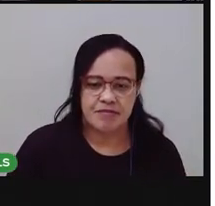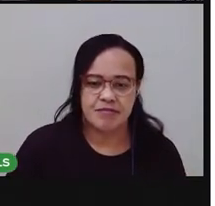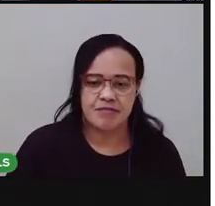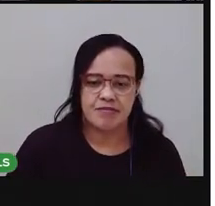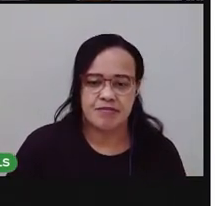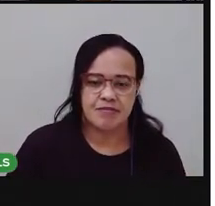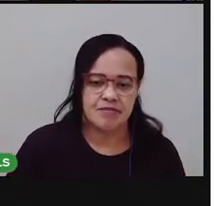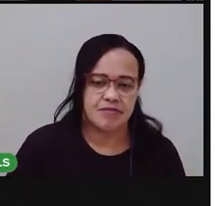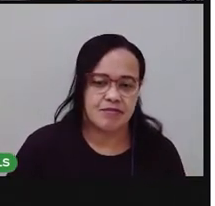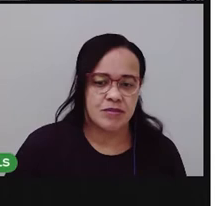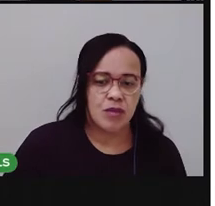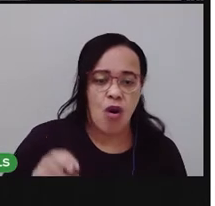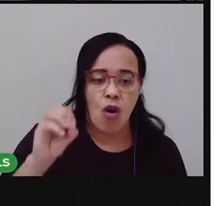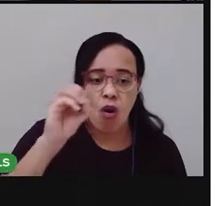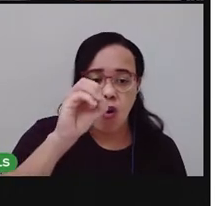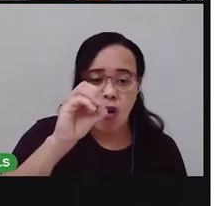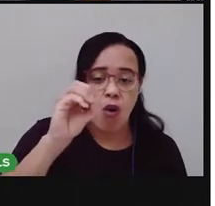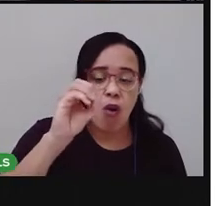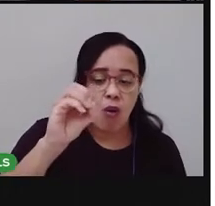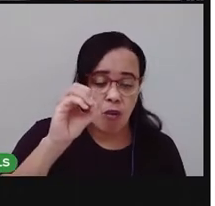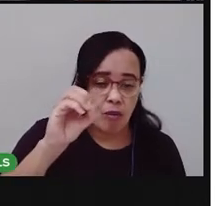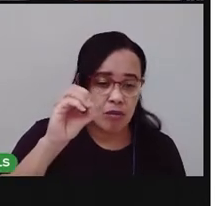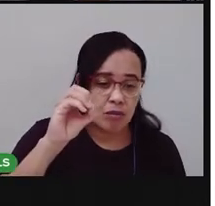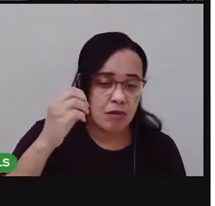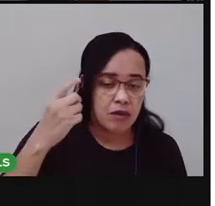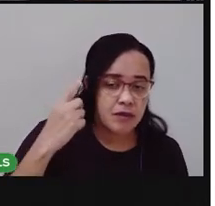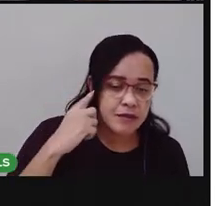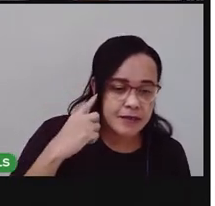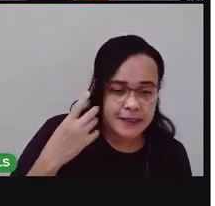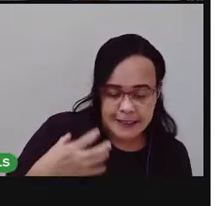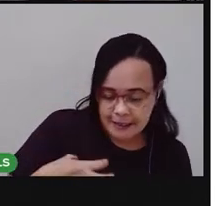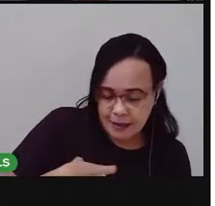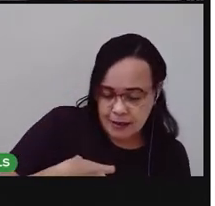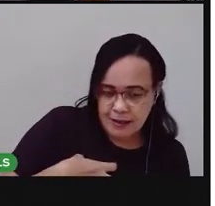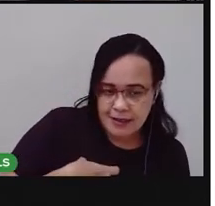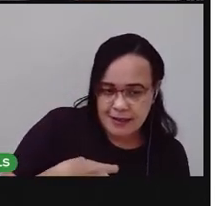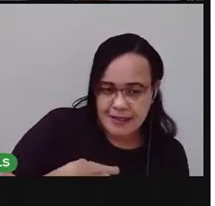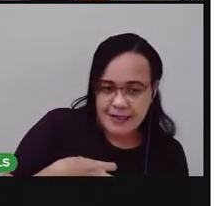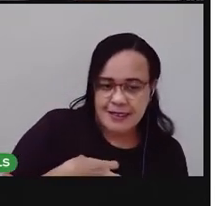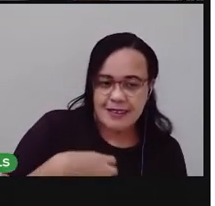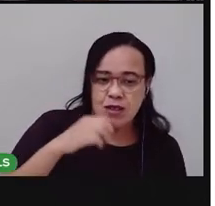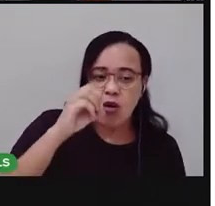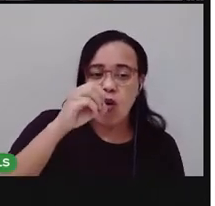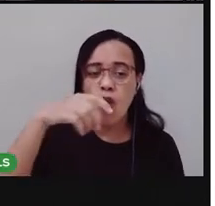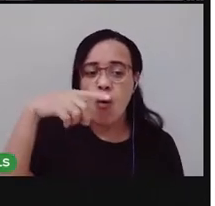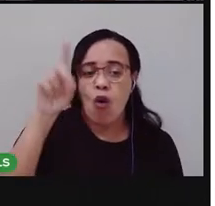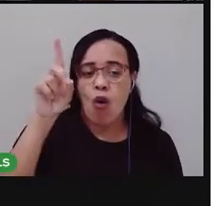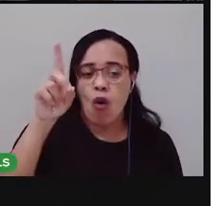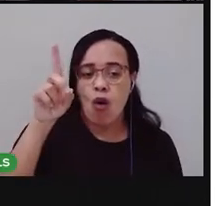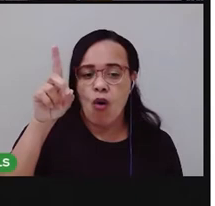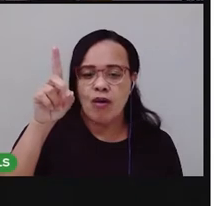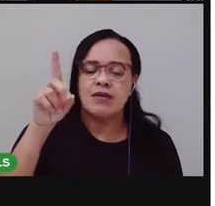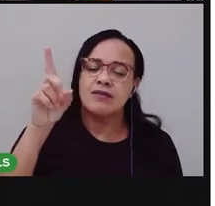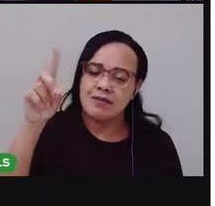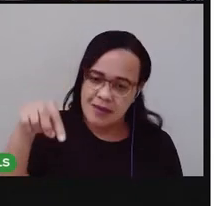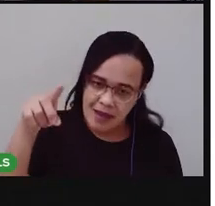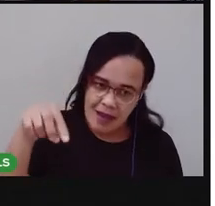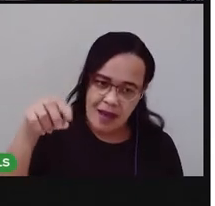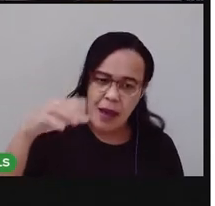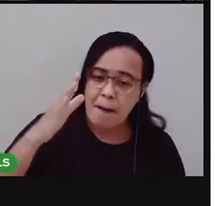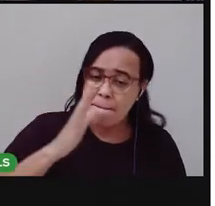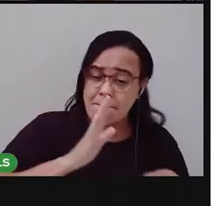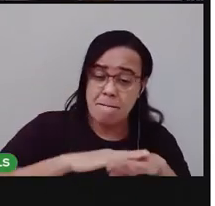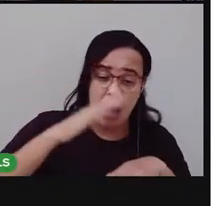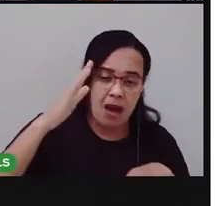O som final é o ó. Você escuta o ó com força porque ele tem um acento aqui, o acento agudo que dá mais